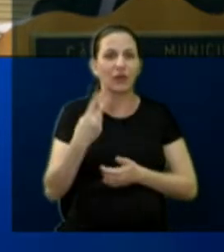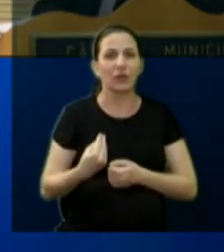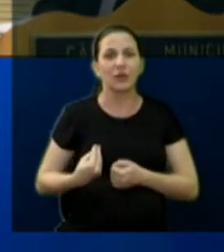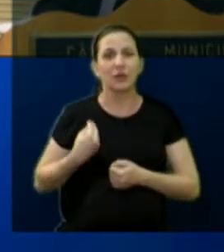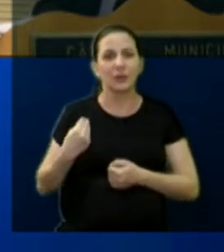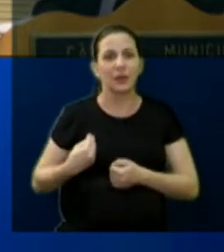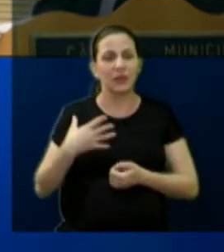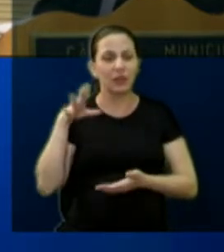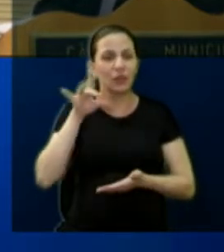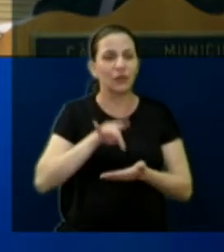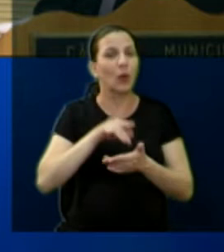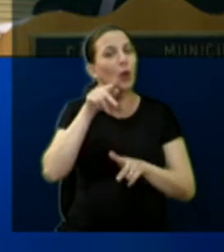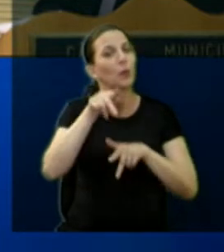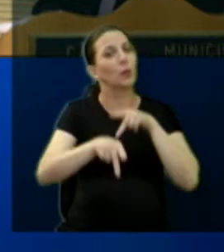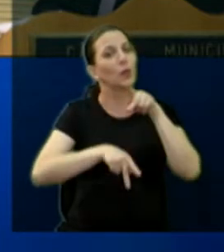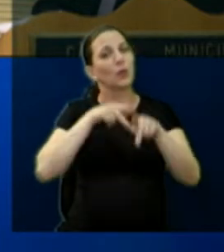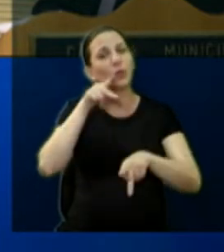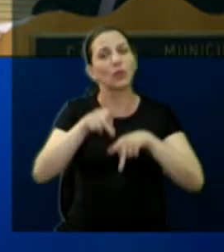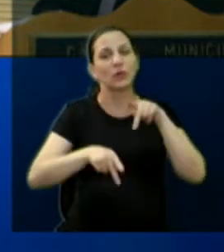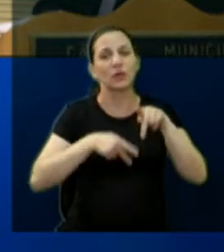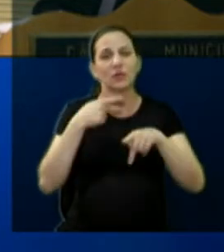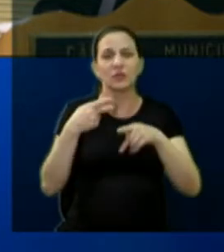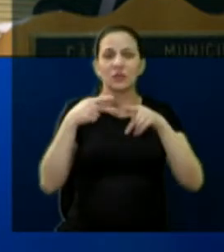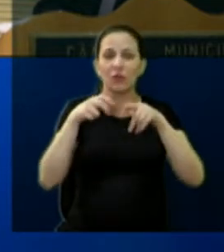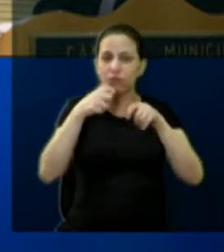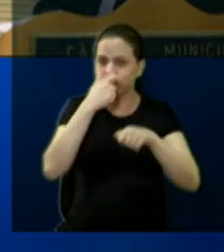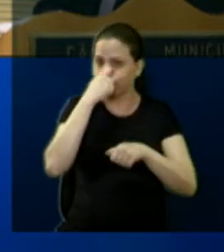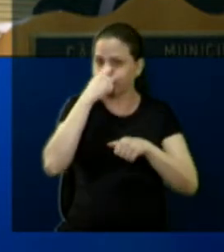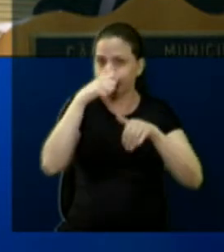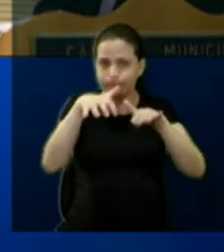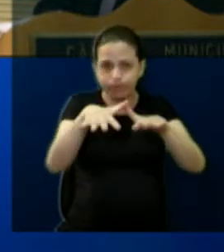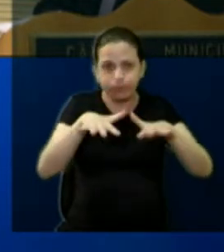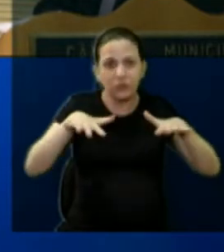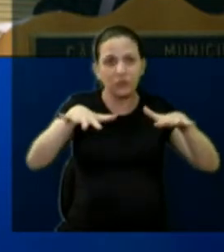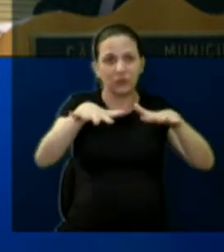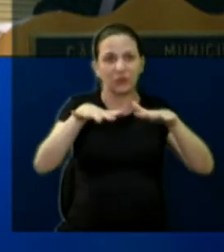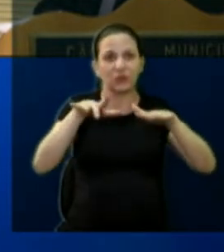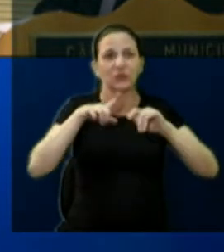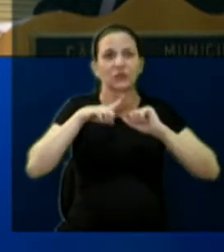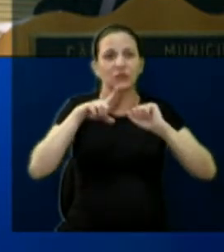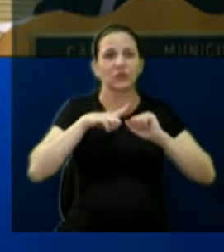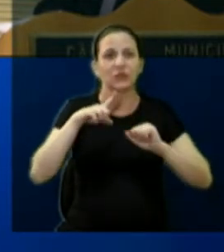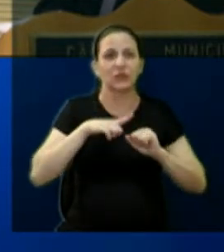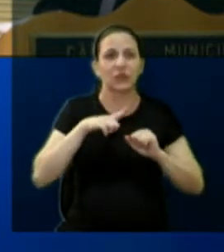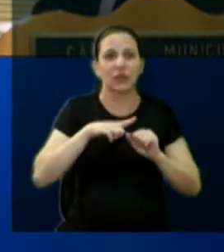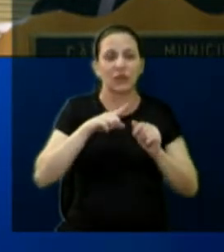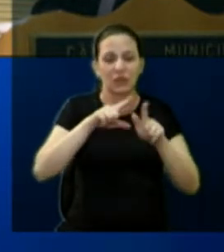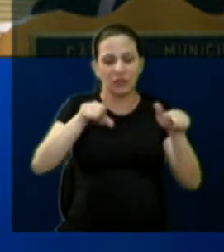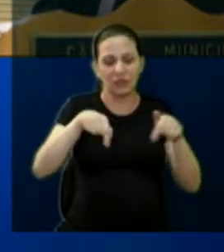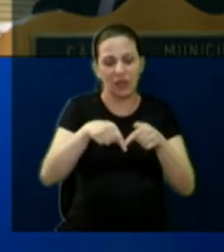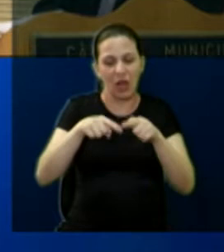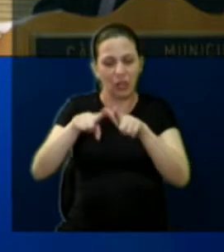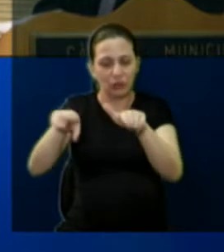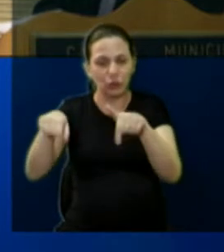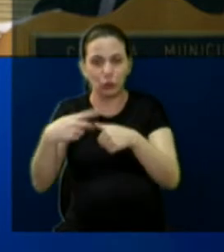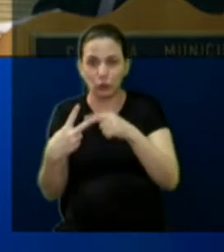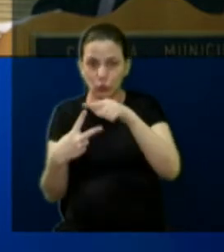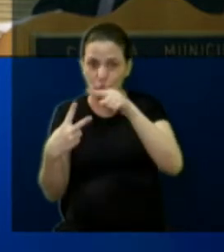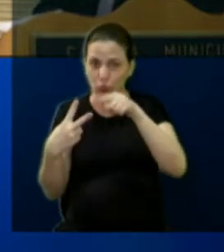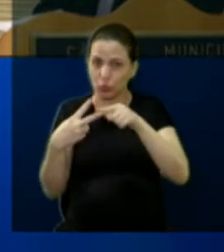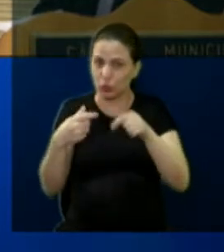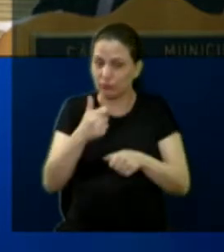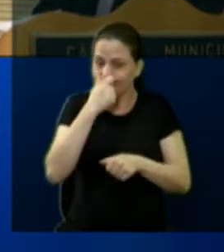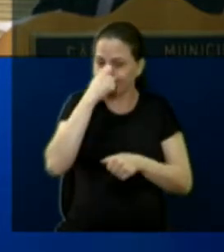estiveram presentes, a população que encheu a casa, tanto aqui o plenário como o plenarinho, também tinha muita gente,